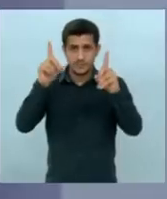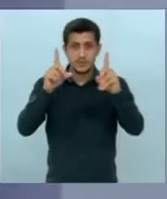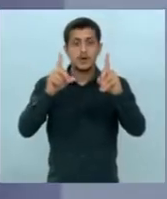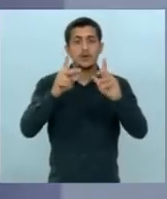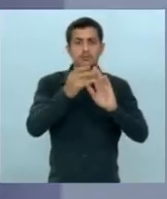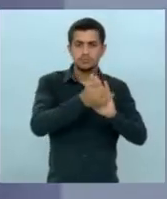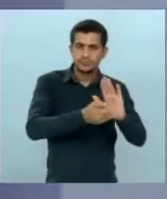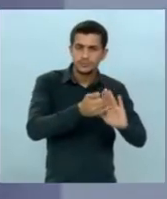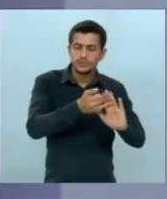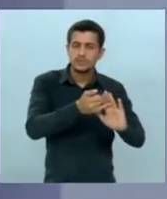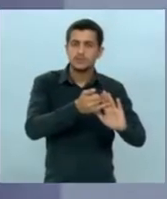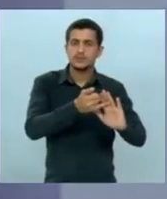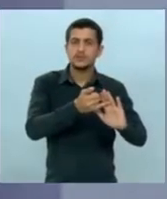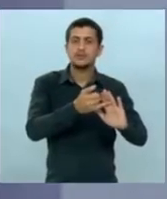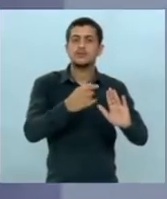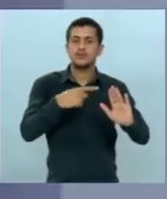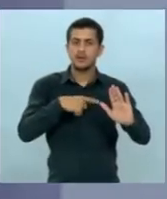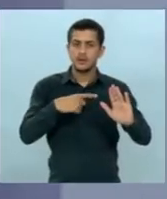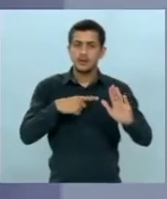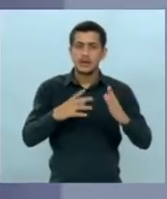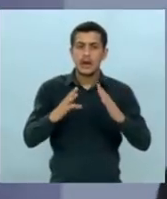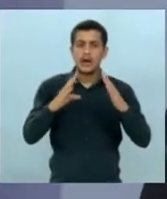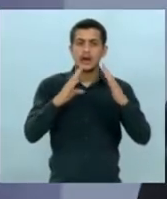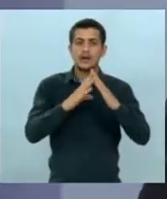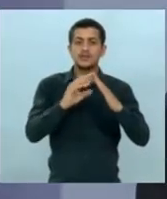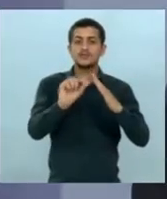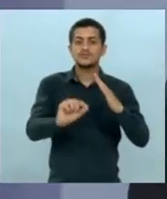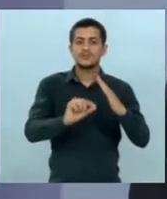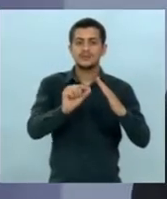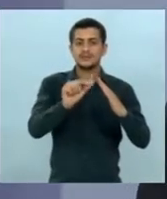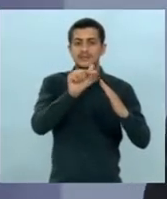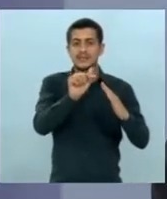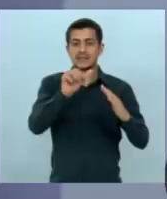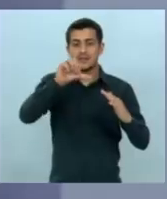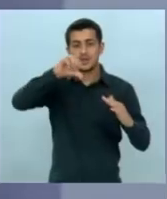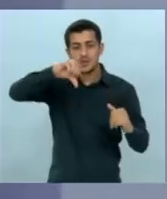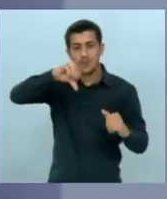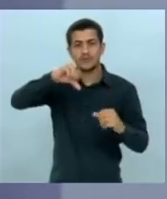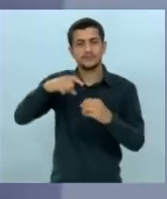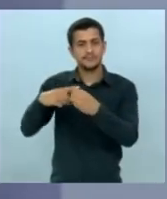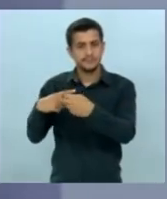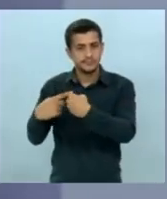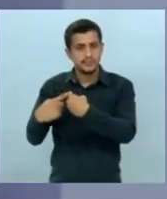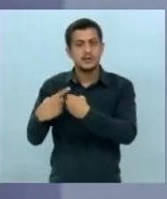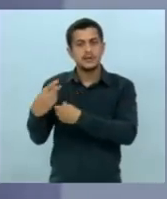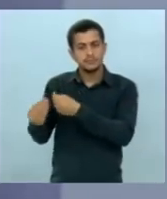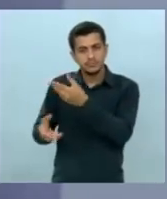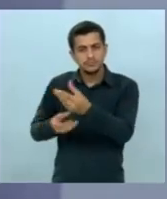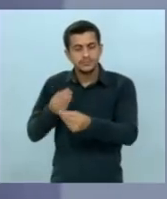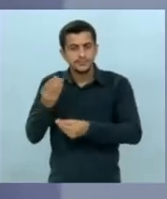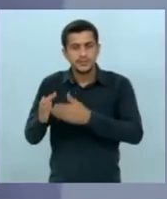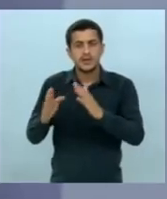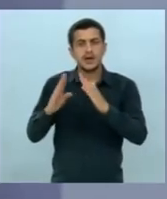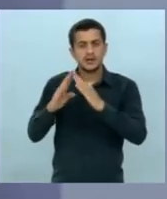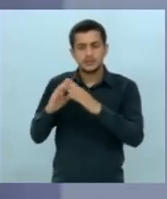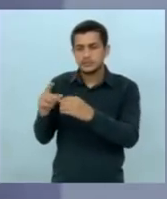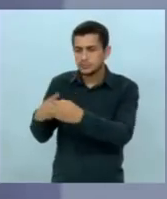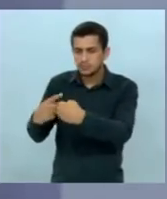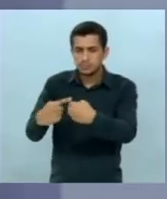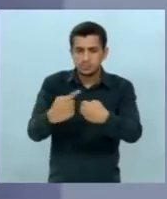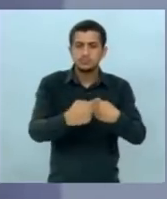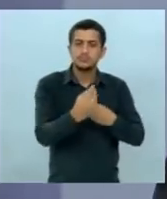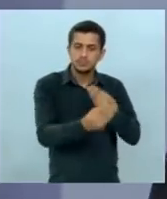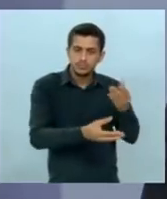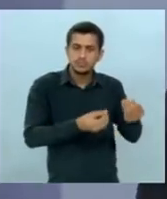programa que levou a habitação aos 79 municípios estamos entregando casas em todos eles então é muito